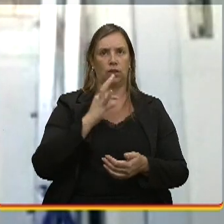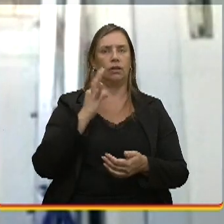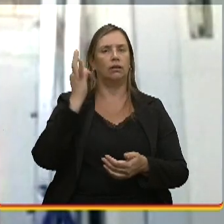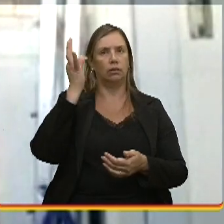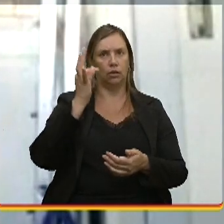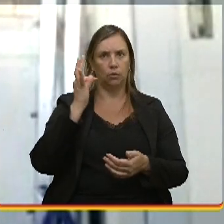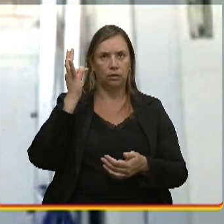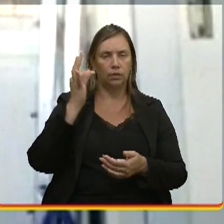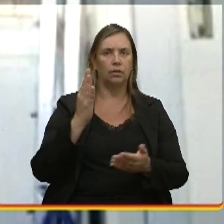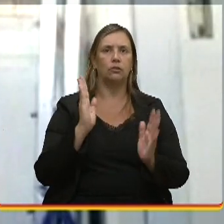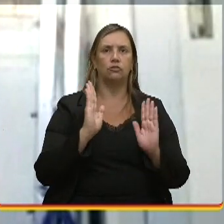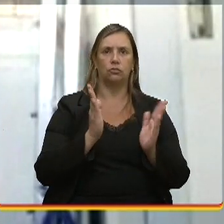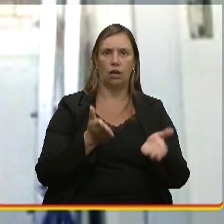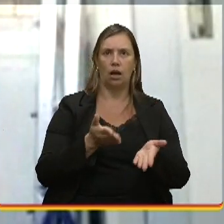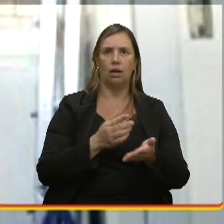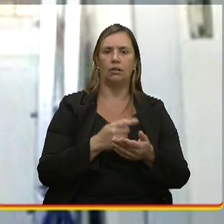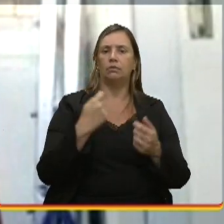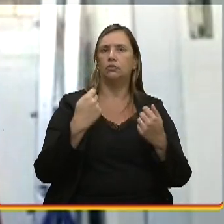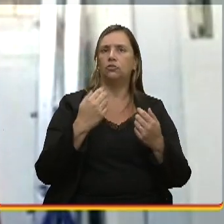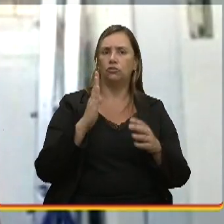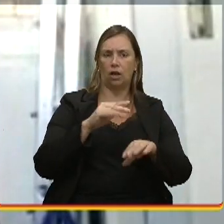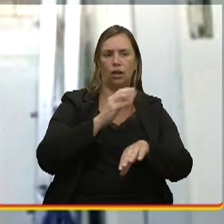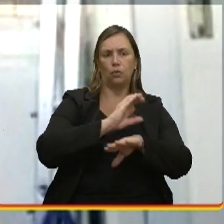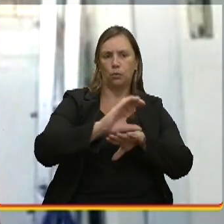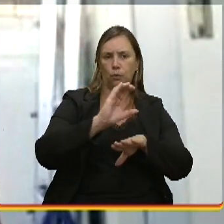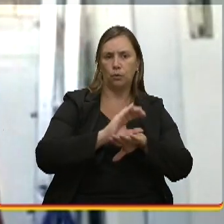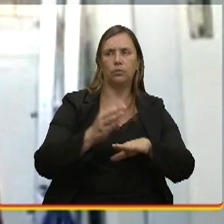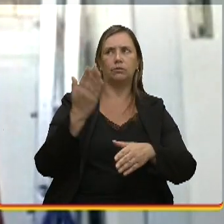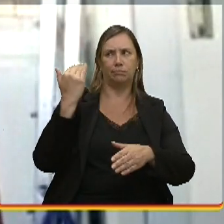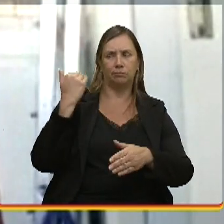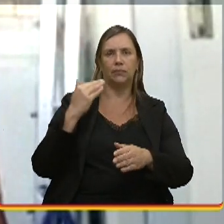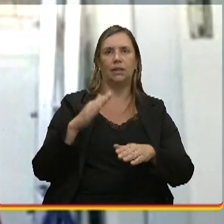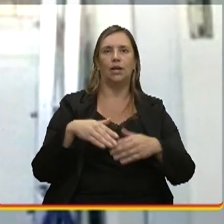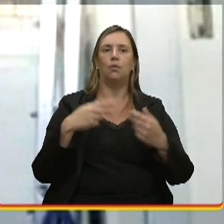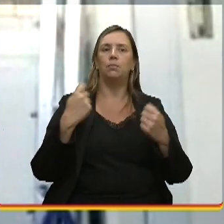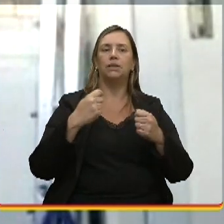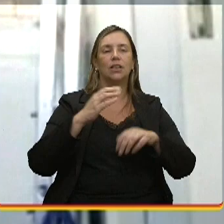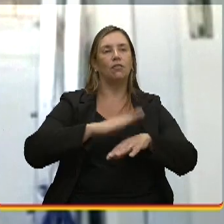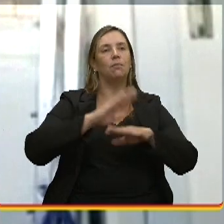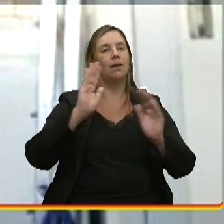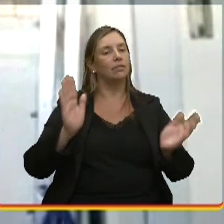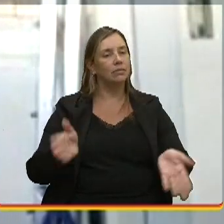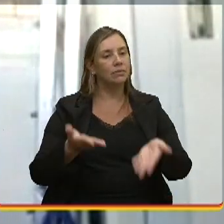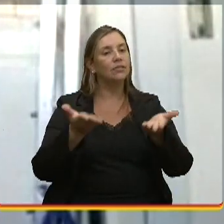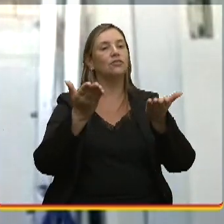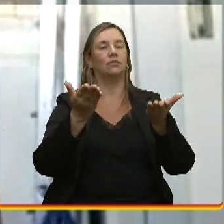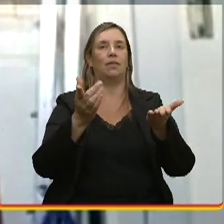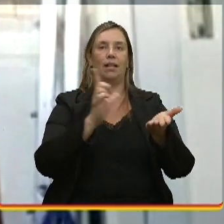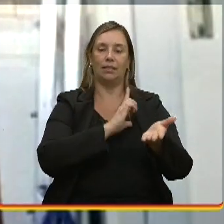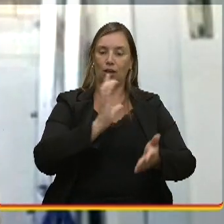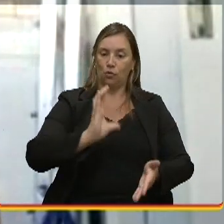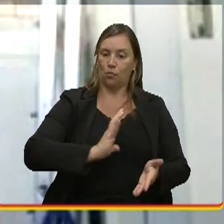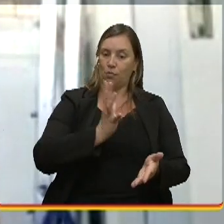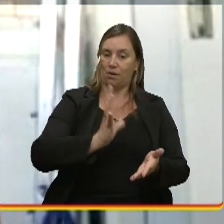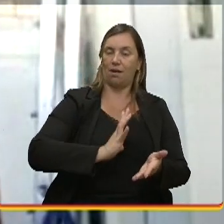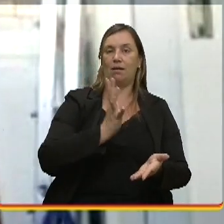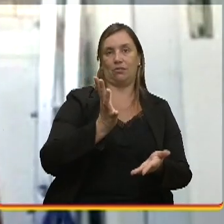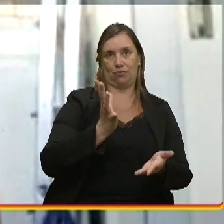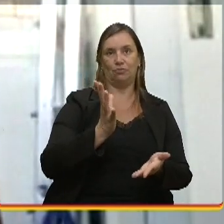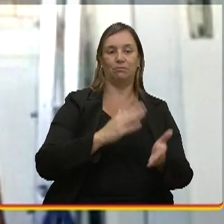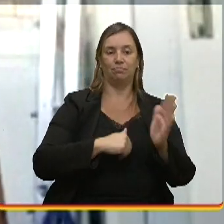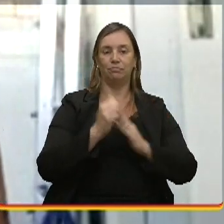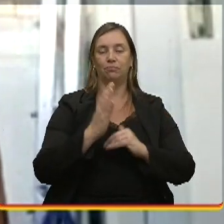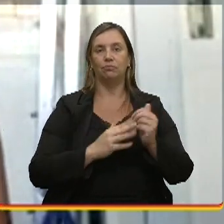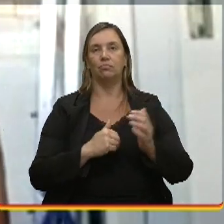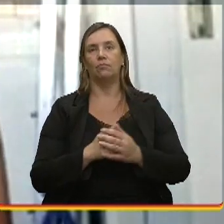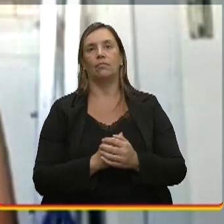feito outros cursos, ela precisava, na verdade, era do incentivo para ter coragem de fazer, assim, então, esse